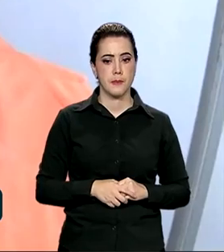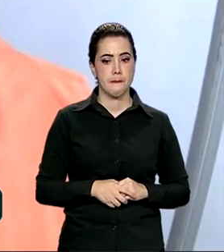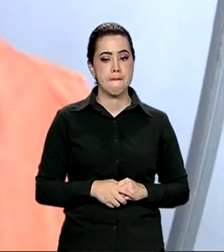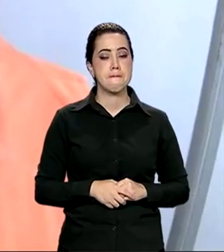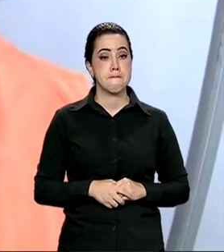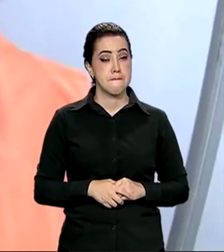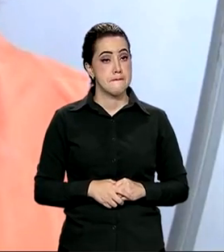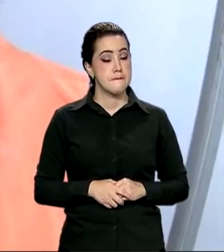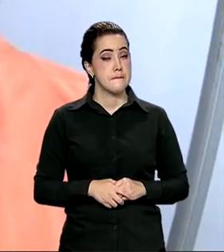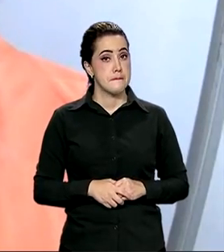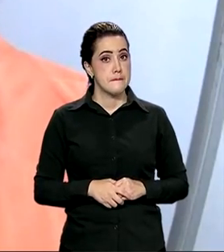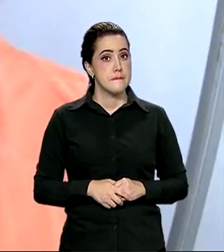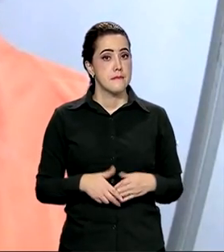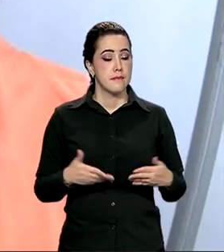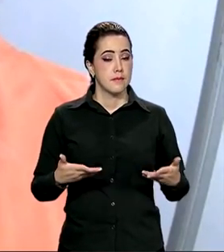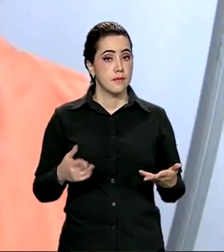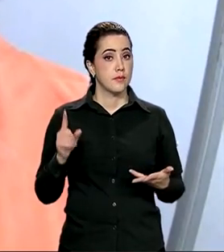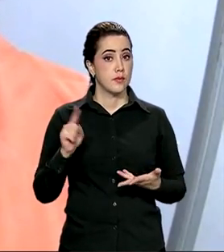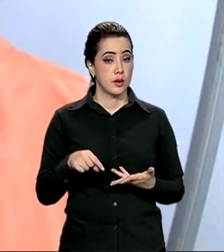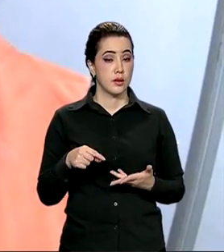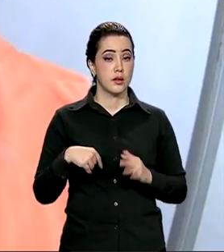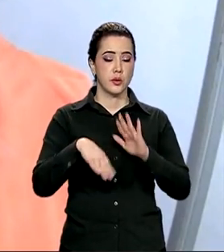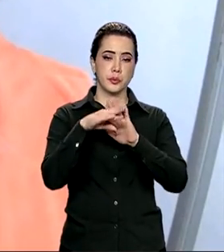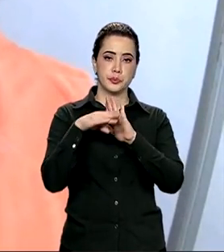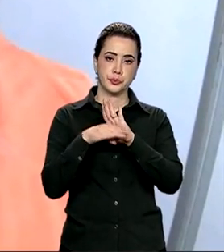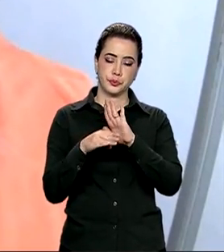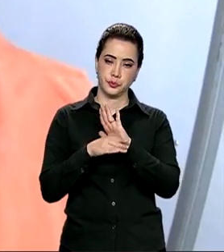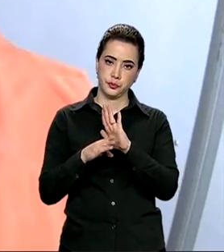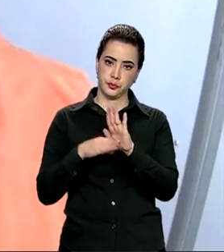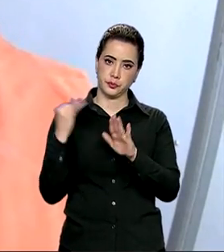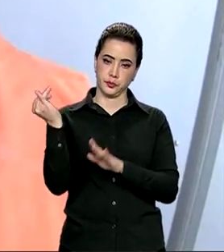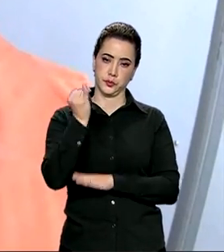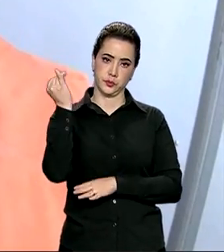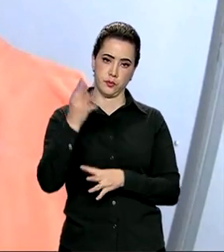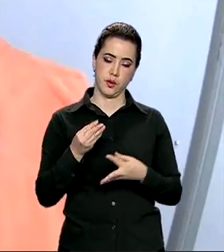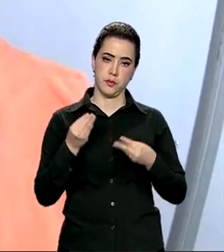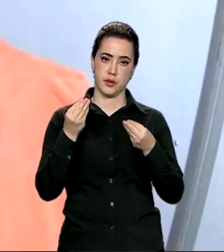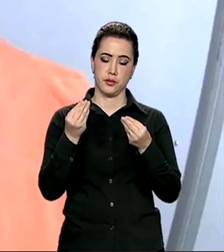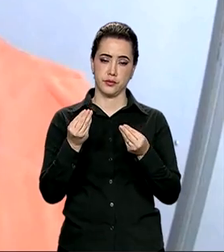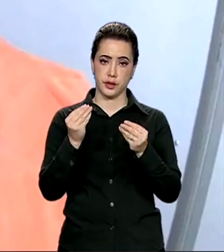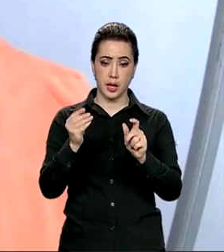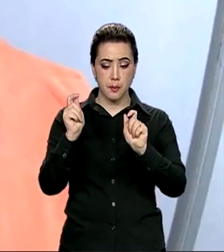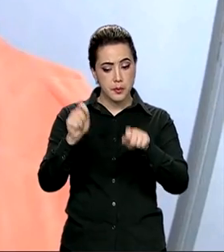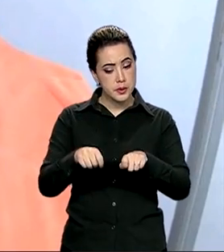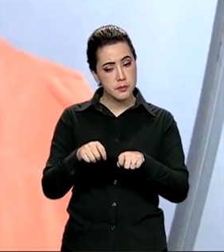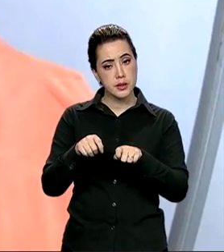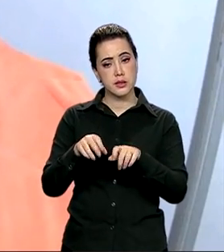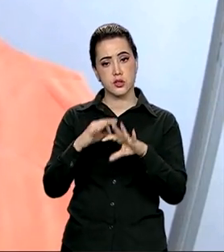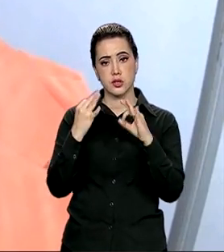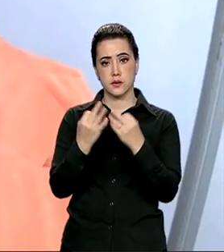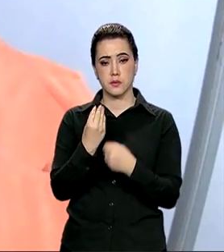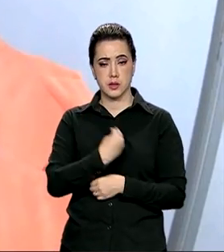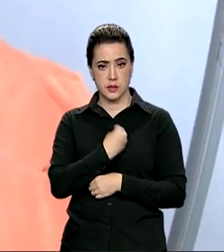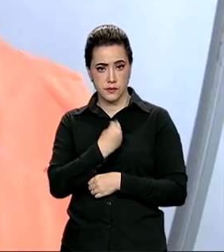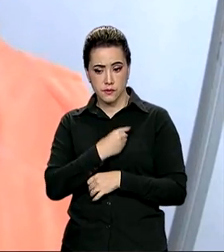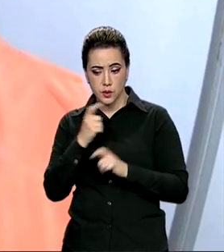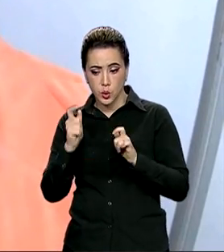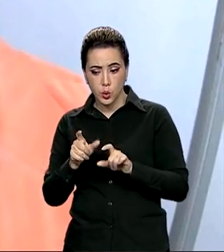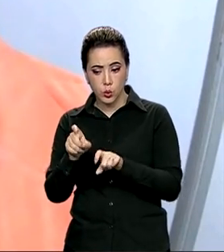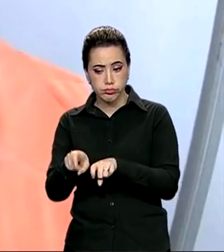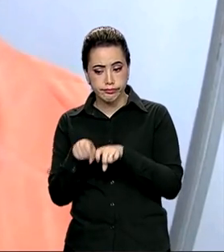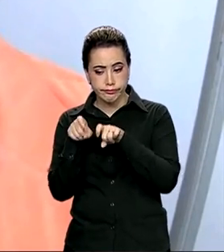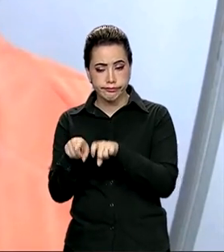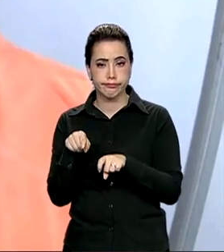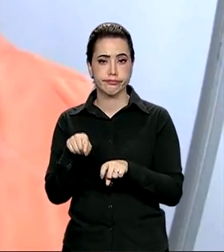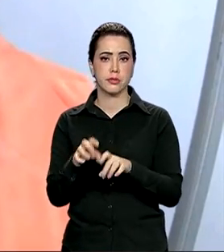importante para garantir a permanência dessas famílias no semiárido, no local onde elas